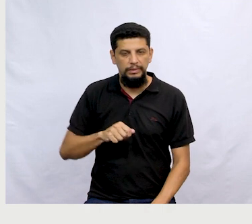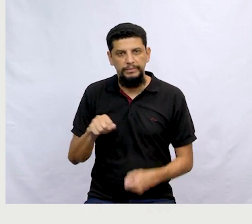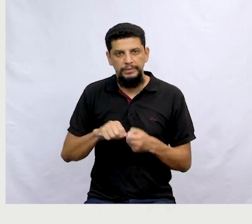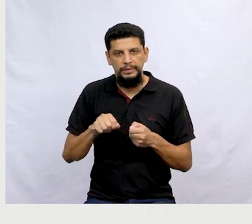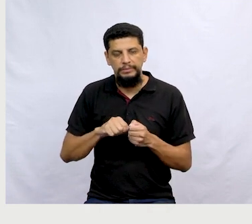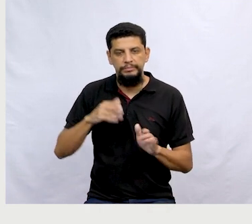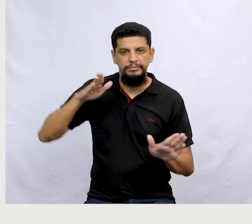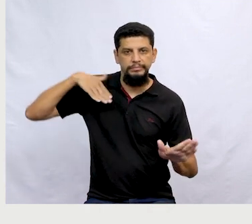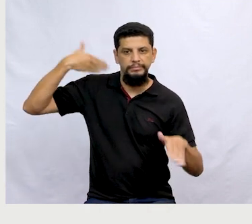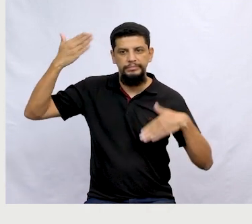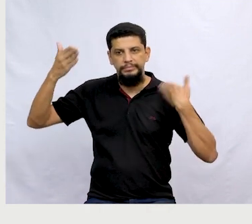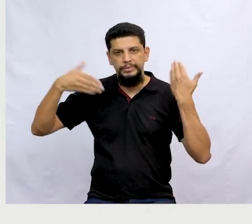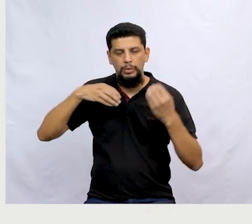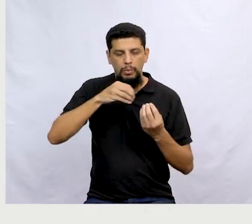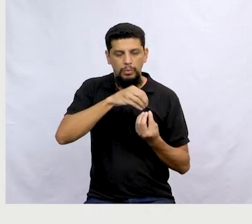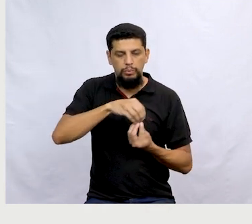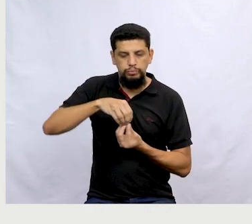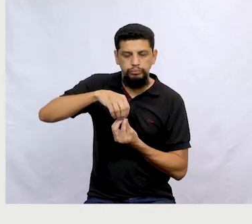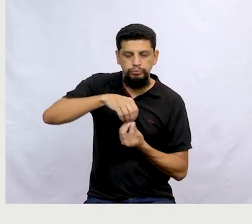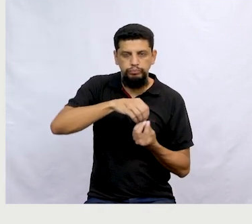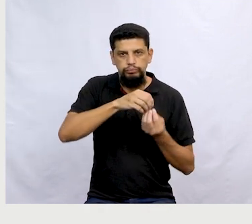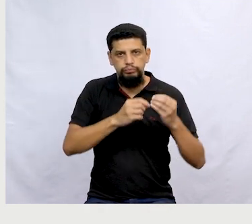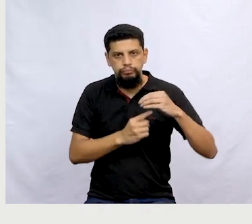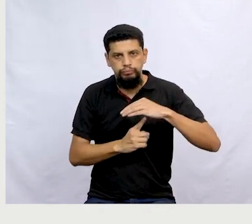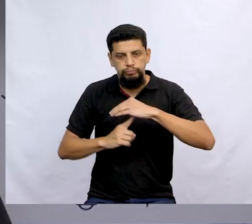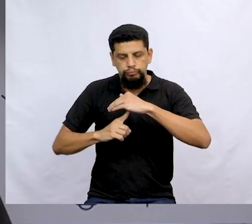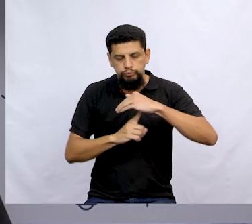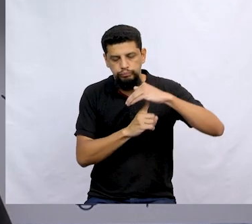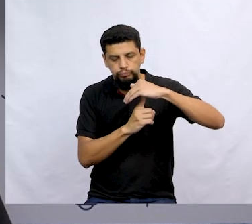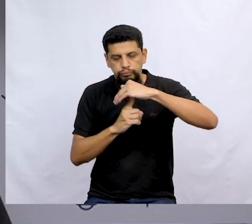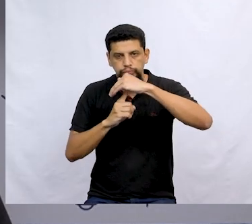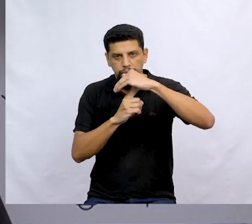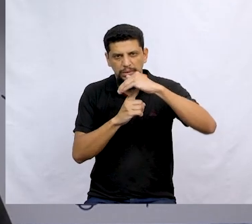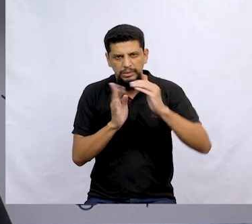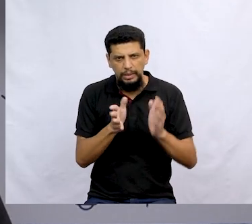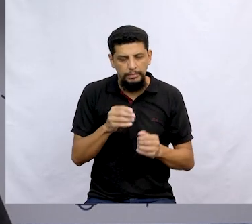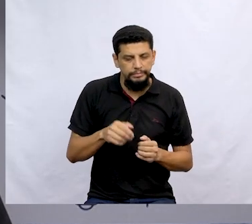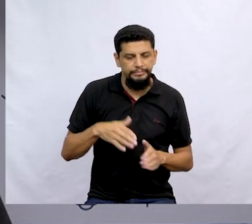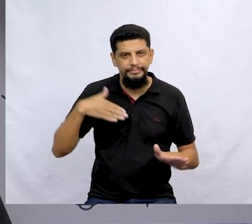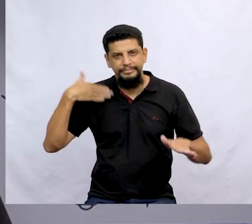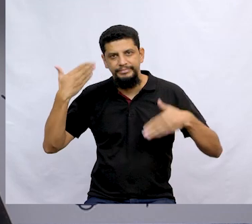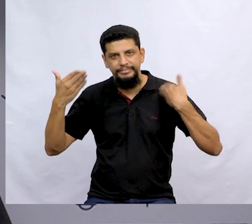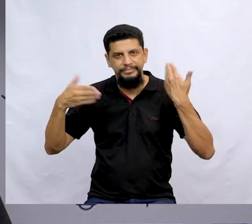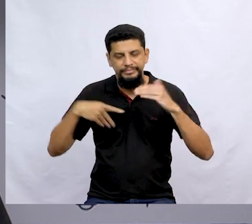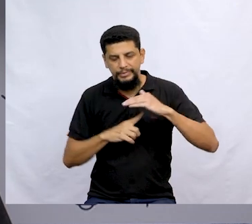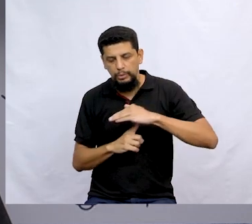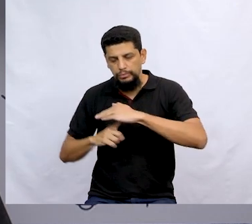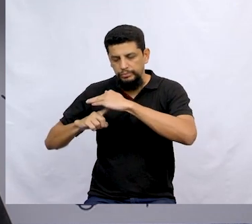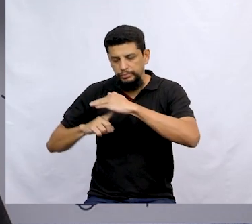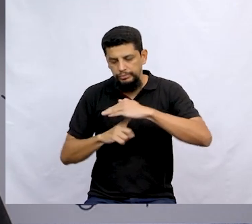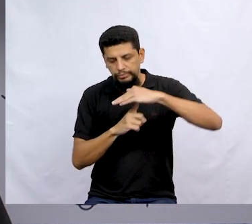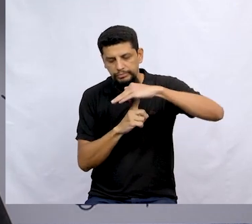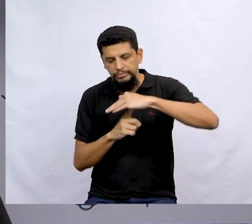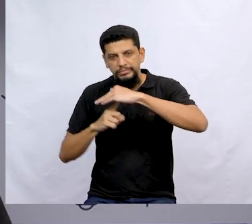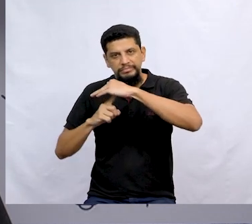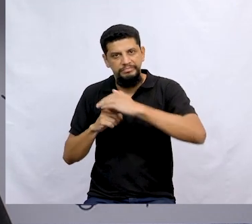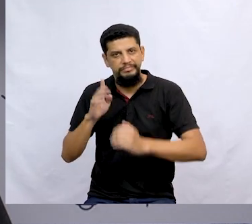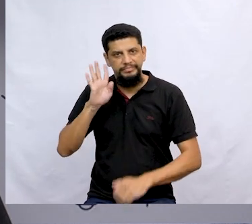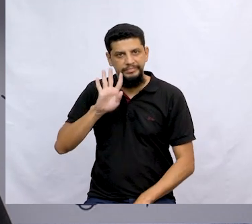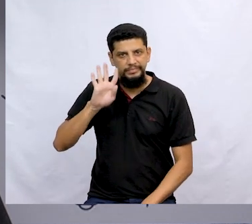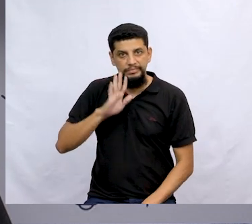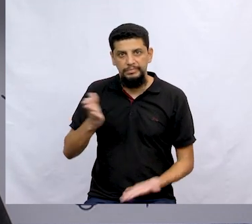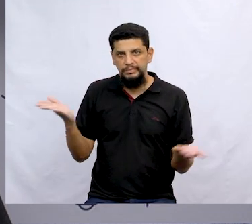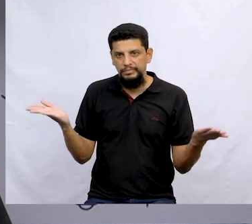é fazer um passeio de balão. Isso mesmo. Vocês já pensaram, já imaginaram passeando de balão? Que legal. Super legal, né?